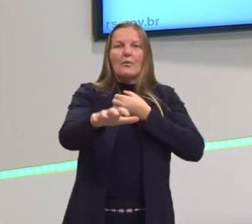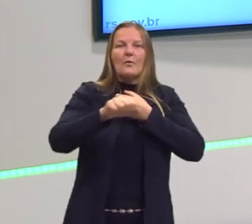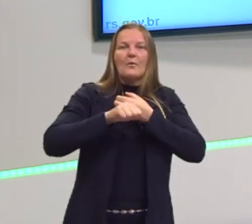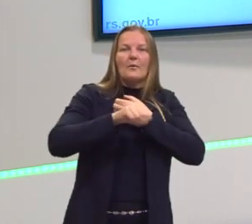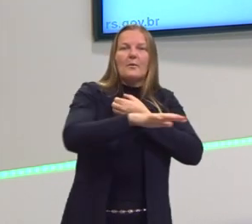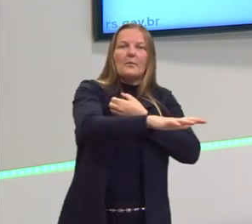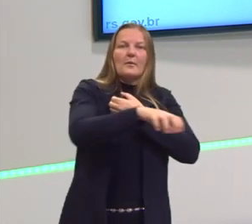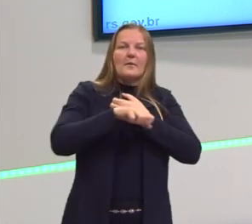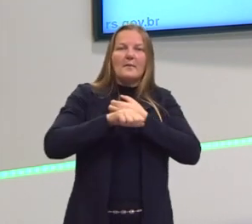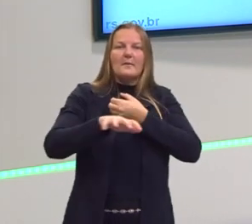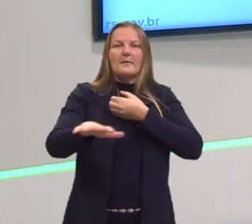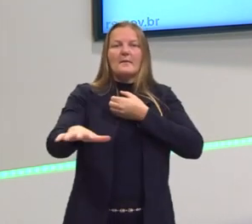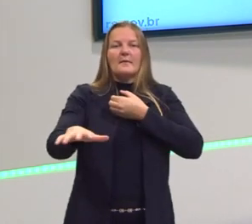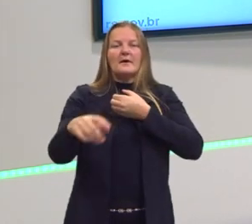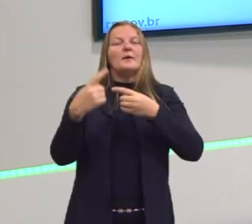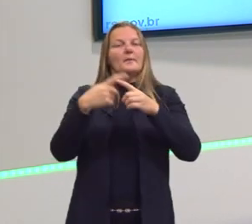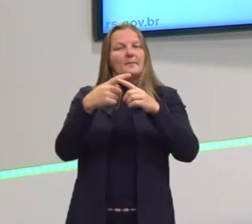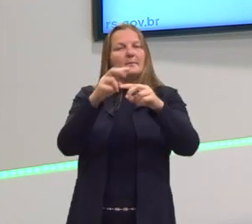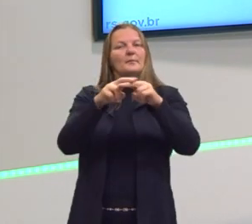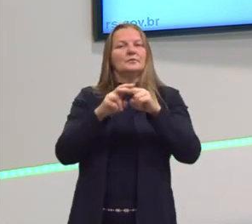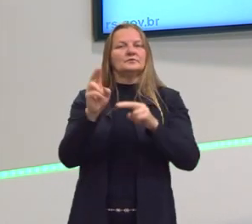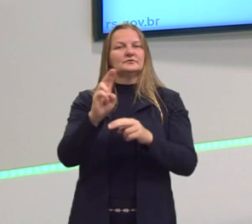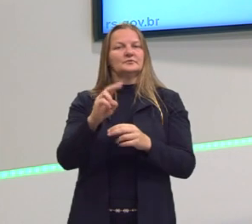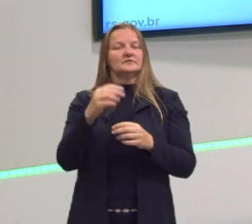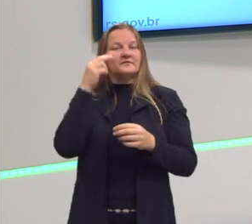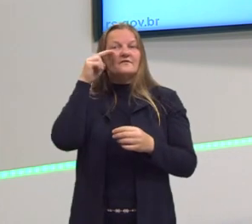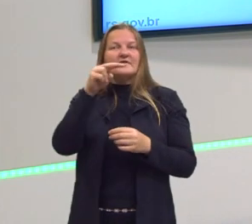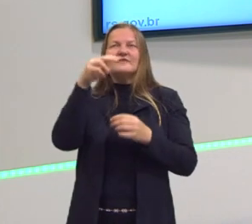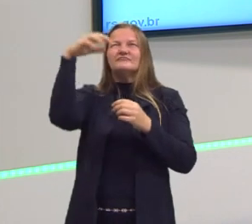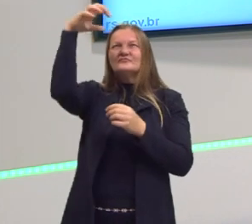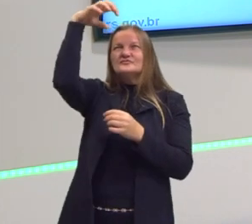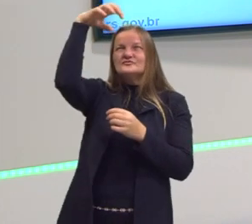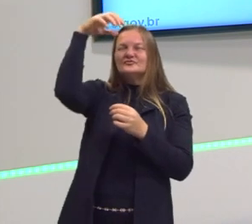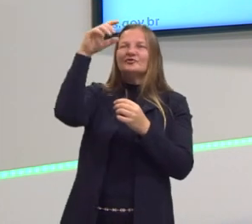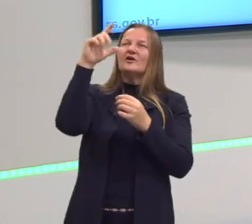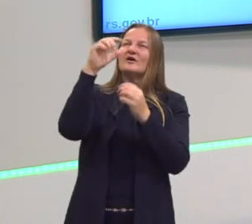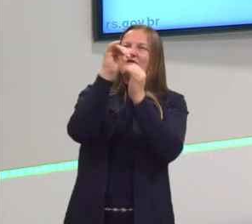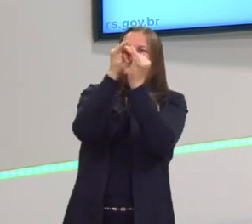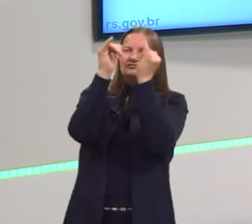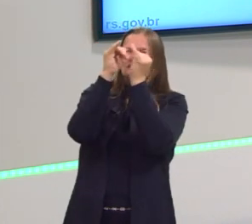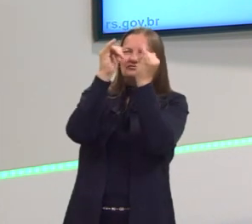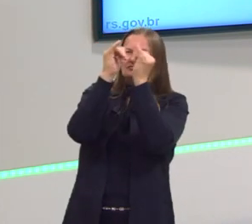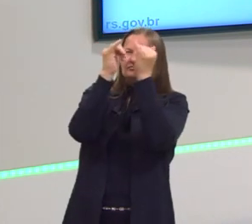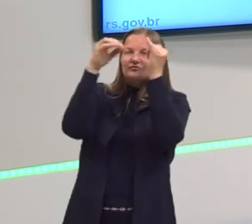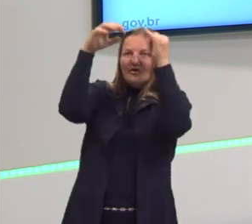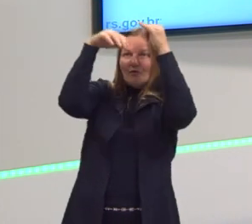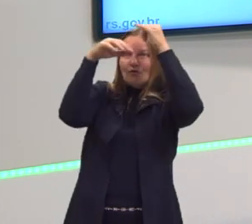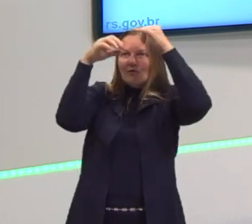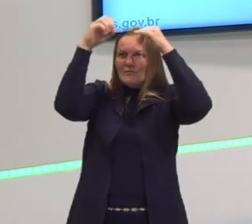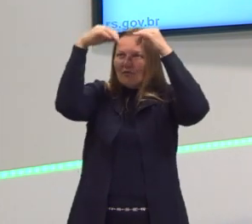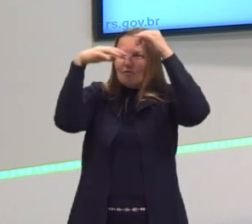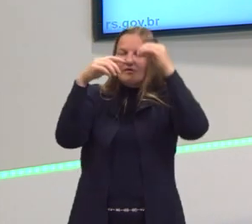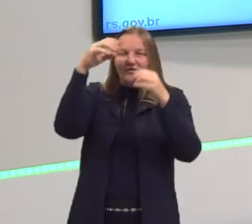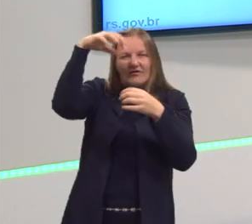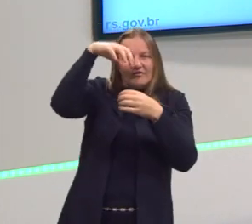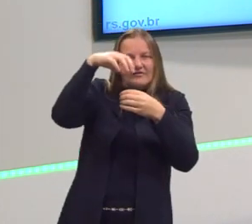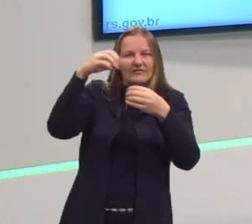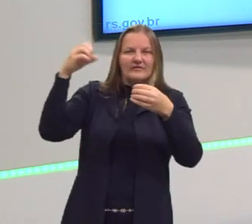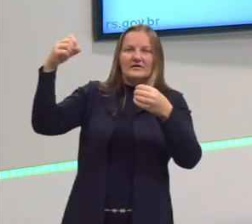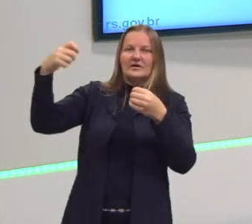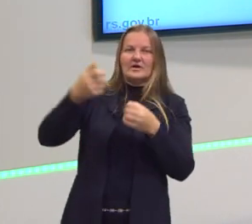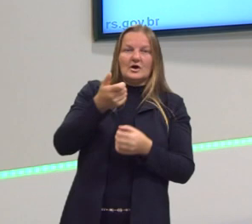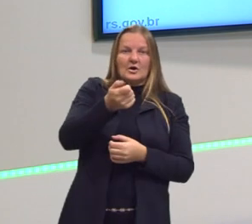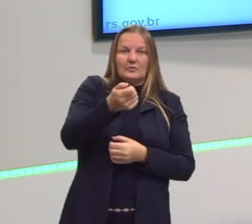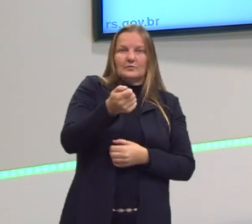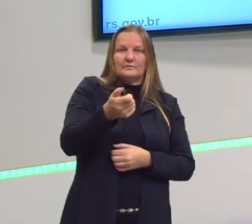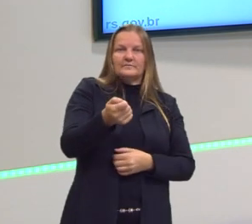espalhasse. E por isso que a gente consegue verificar a formação de chuva. Então, quando a lanterna, que